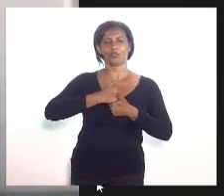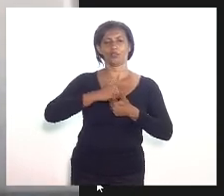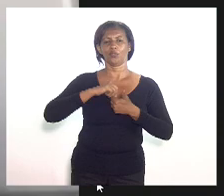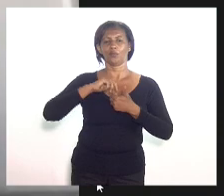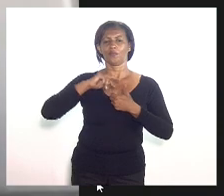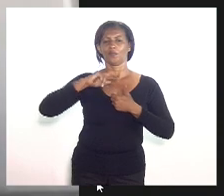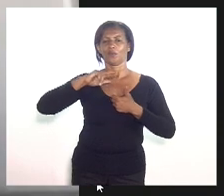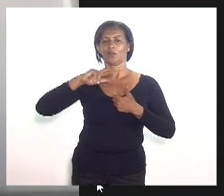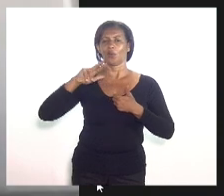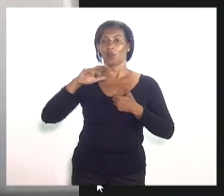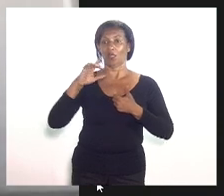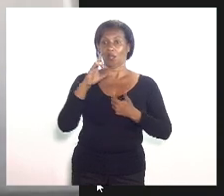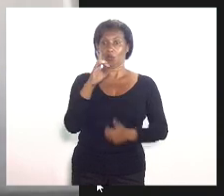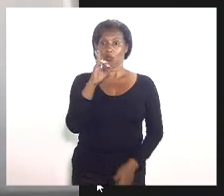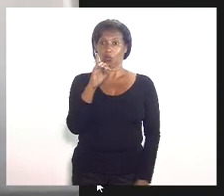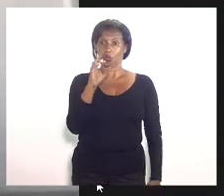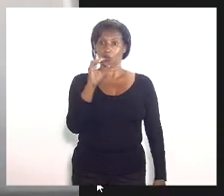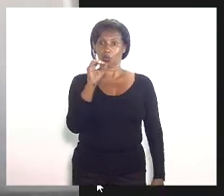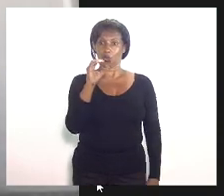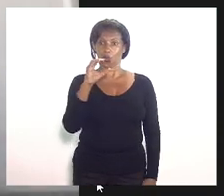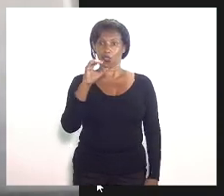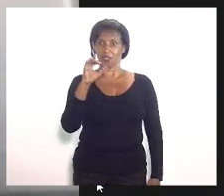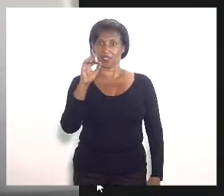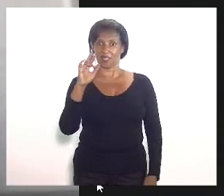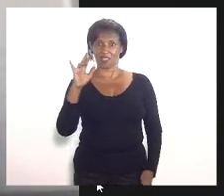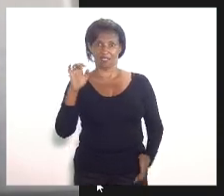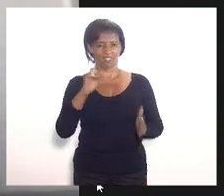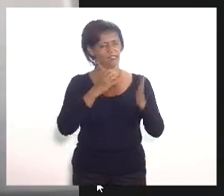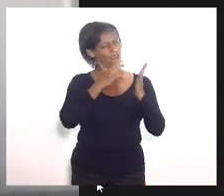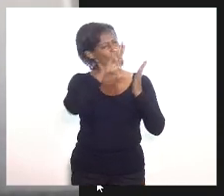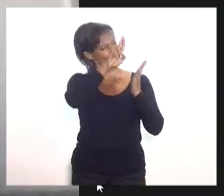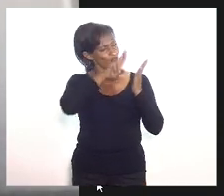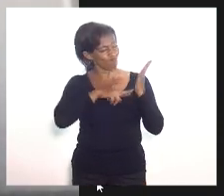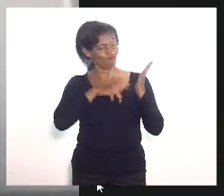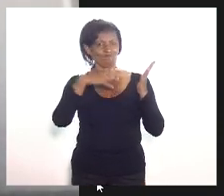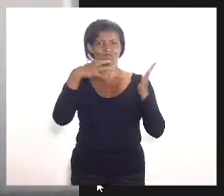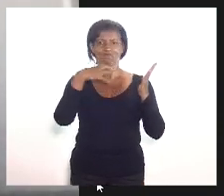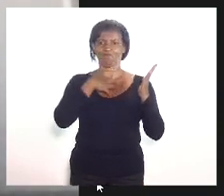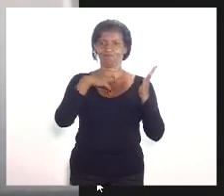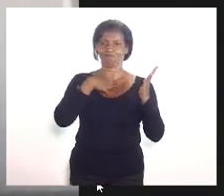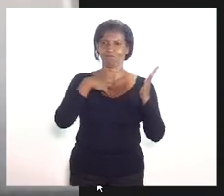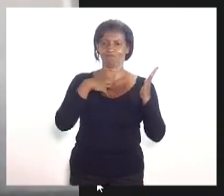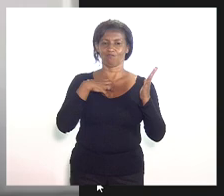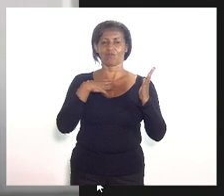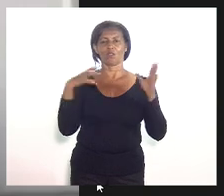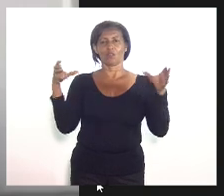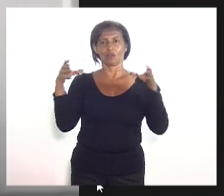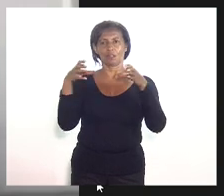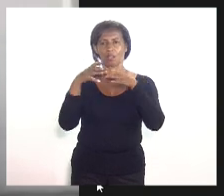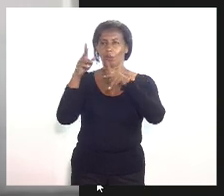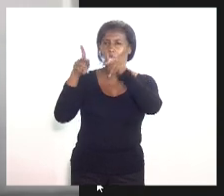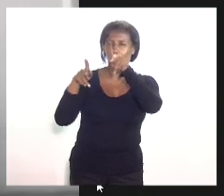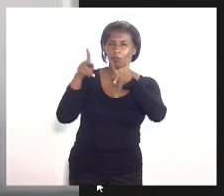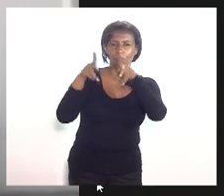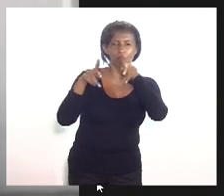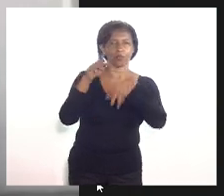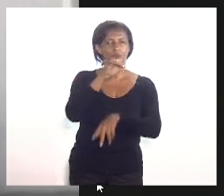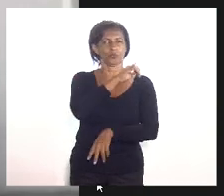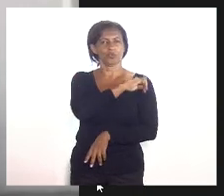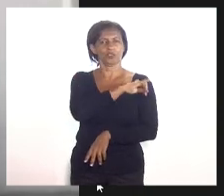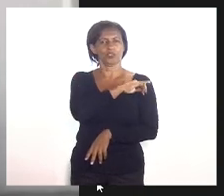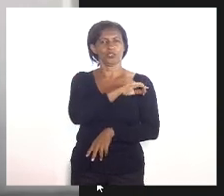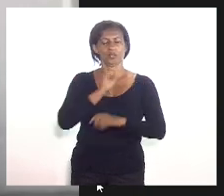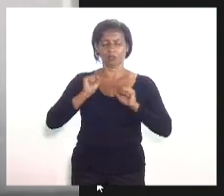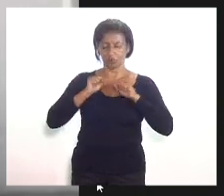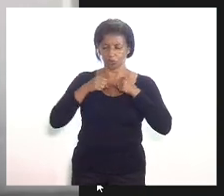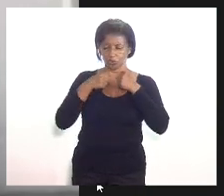ser um dossiê, mas um relatório. Um relatório que vai fazer sentido para a população do Rio de Janeiro. Então, quero agradecer aqui de antemão ao